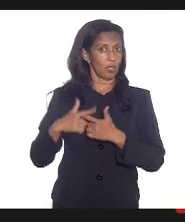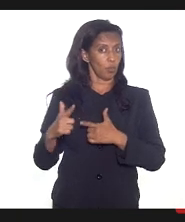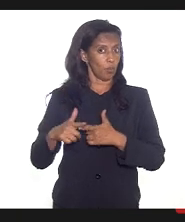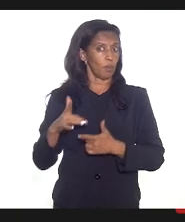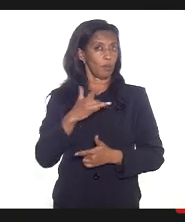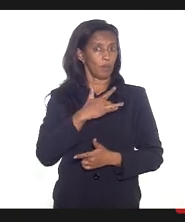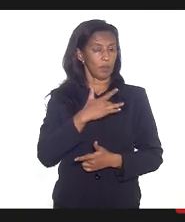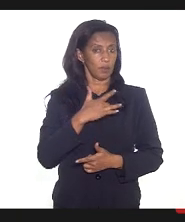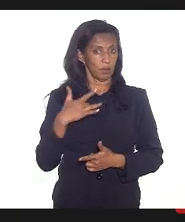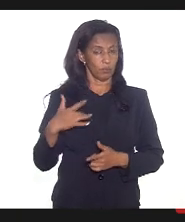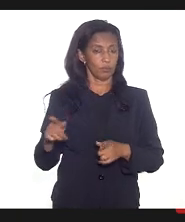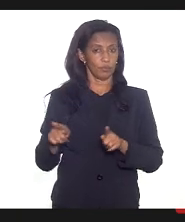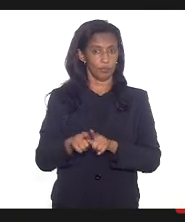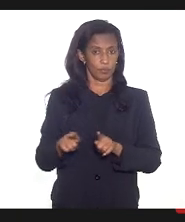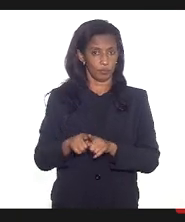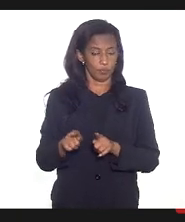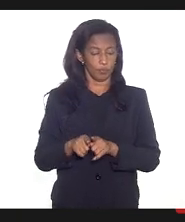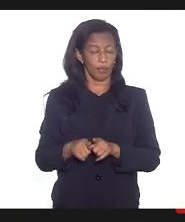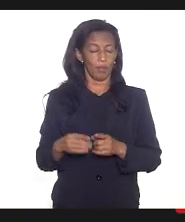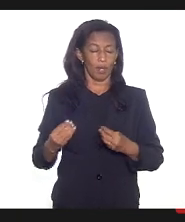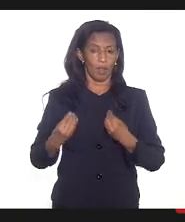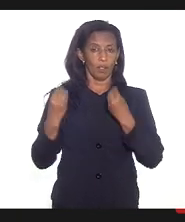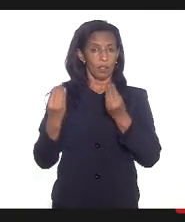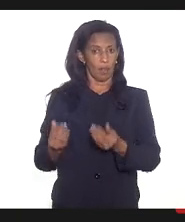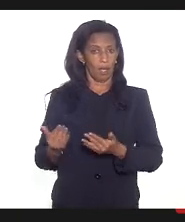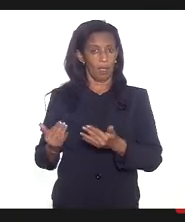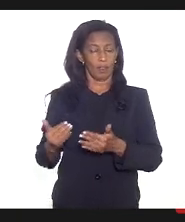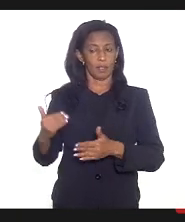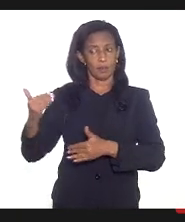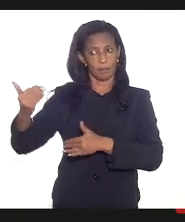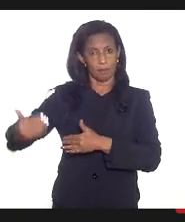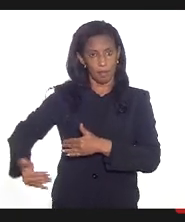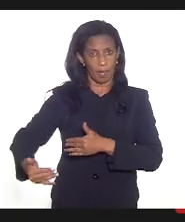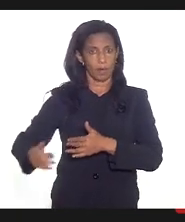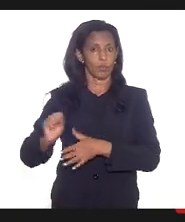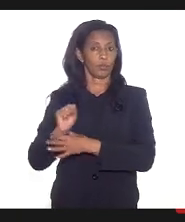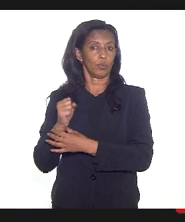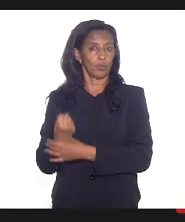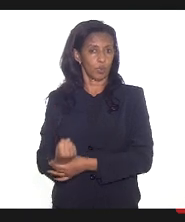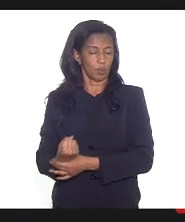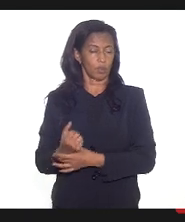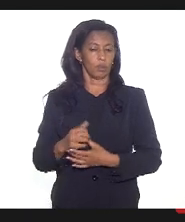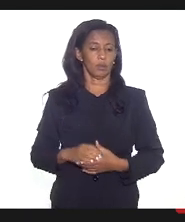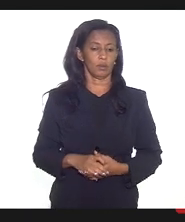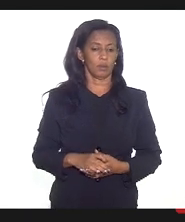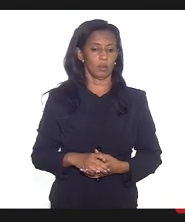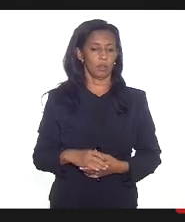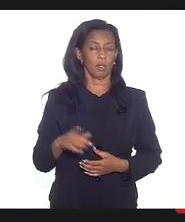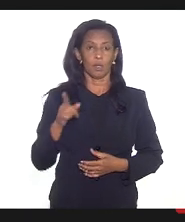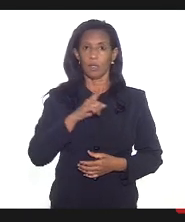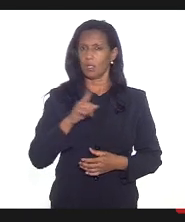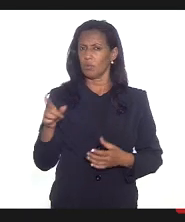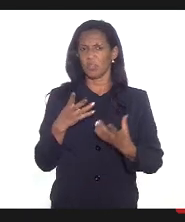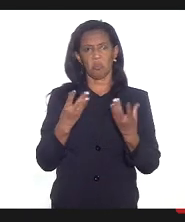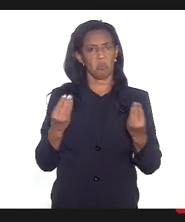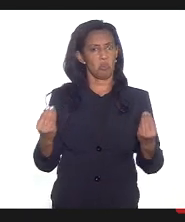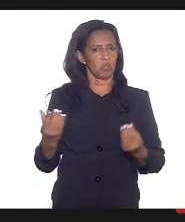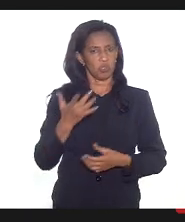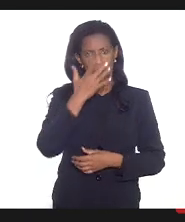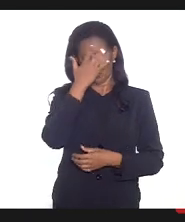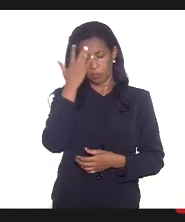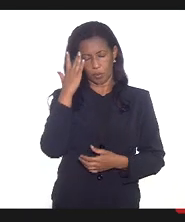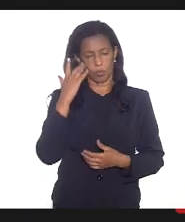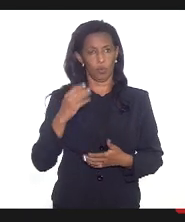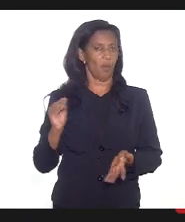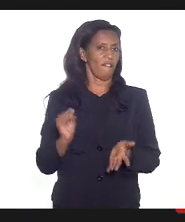a gente precisa dar esse passo com com segurança né não são muitas pessoas então não é